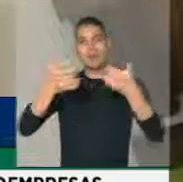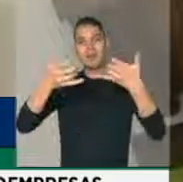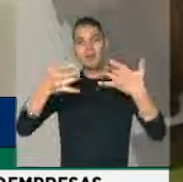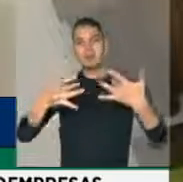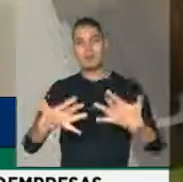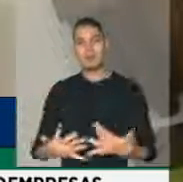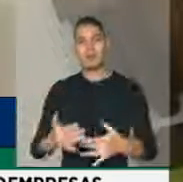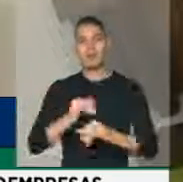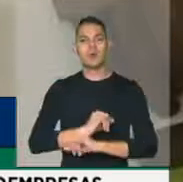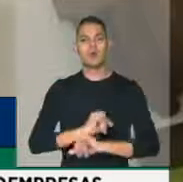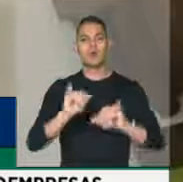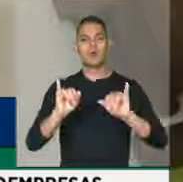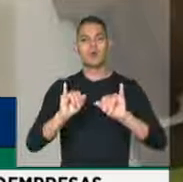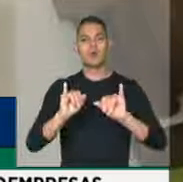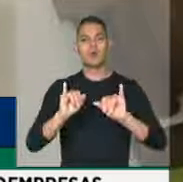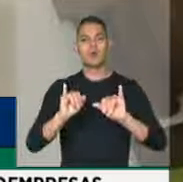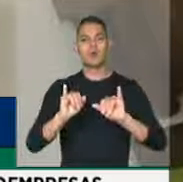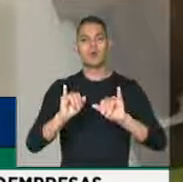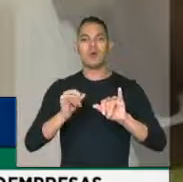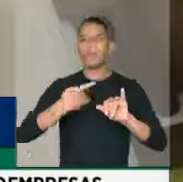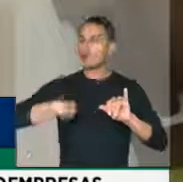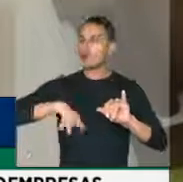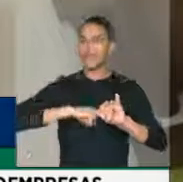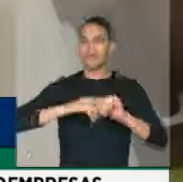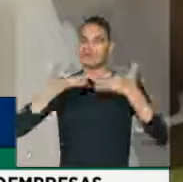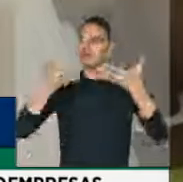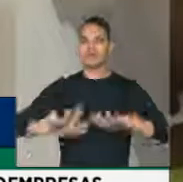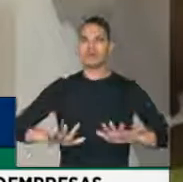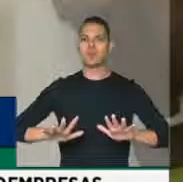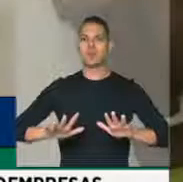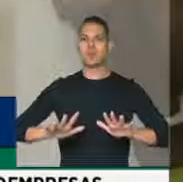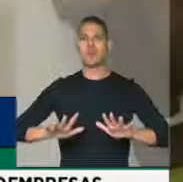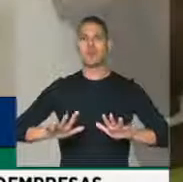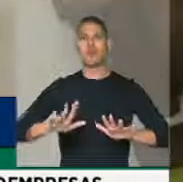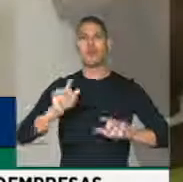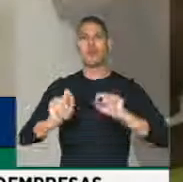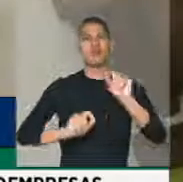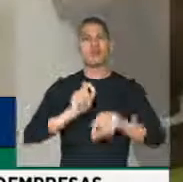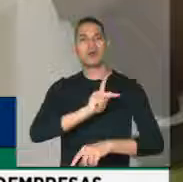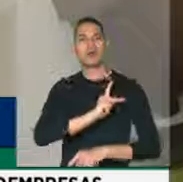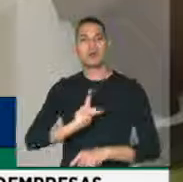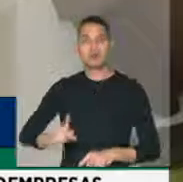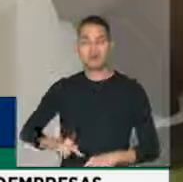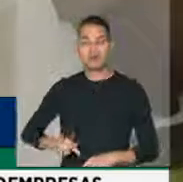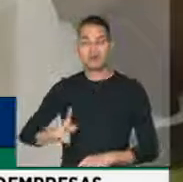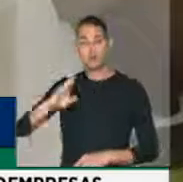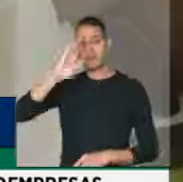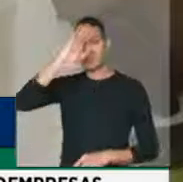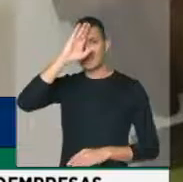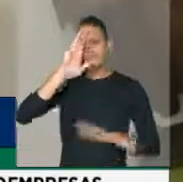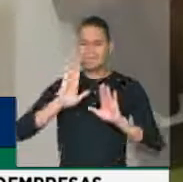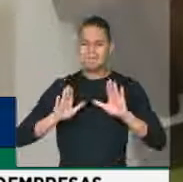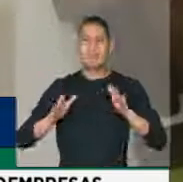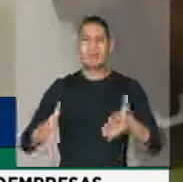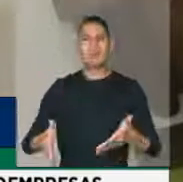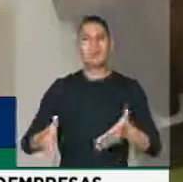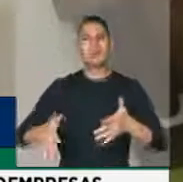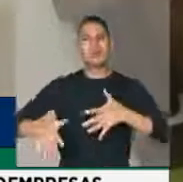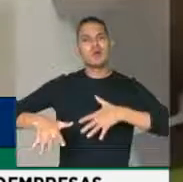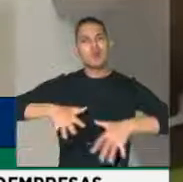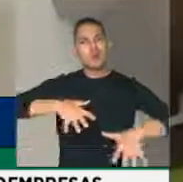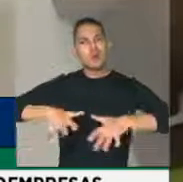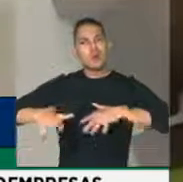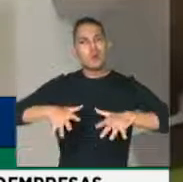que é inaceitável que um presidente da república participe de um ato